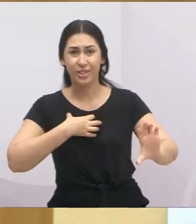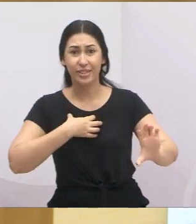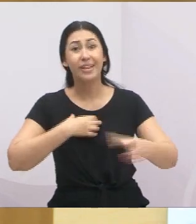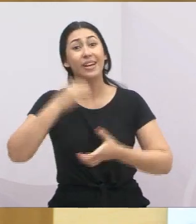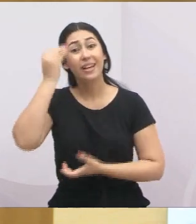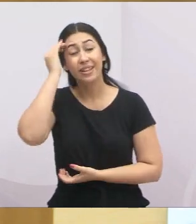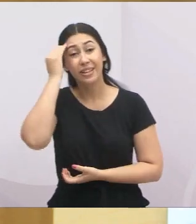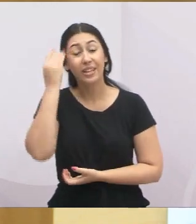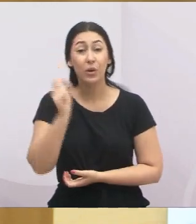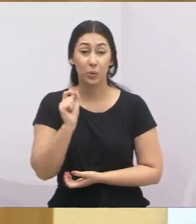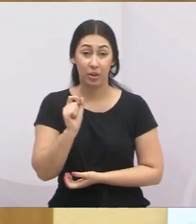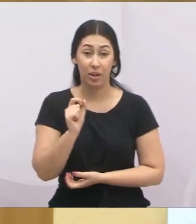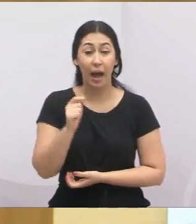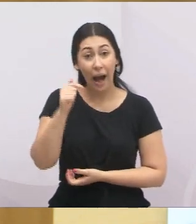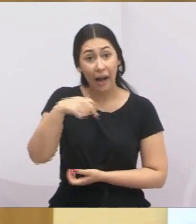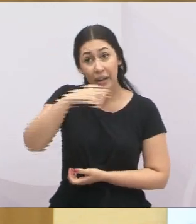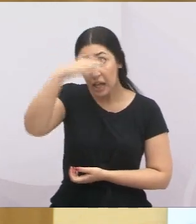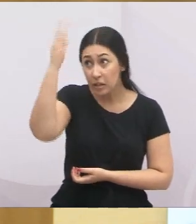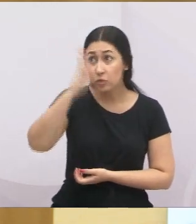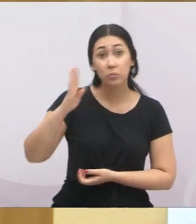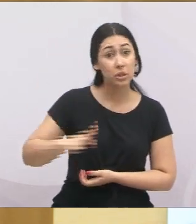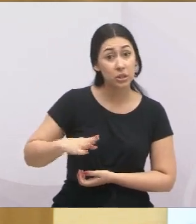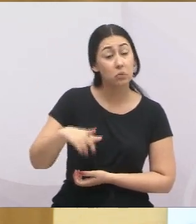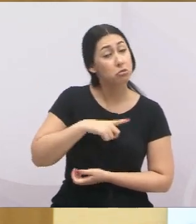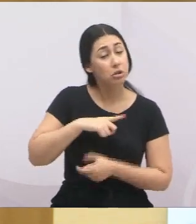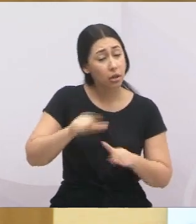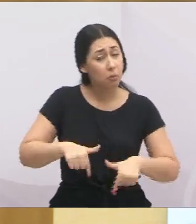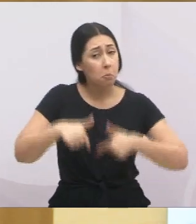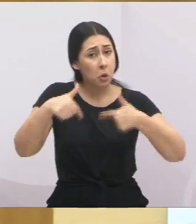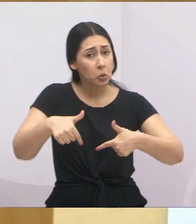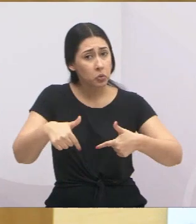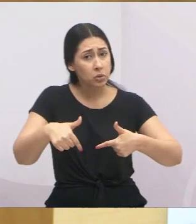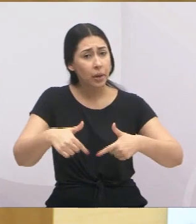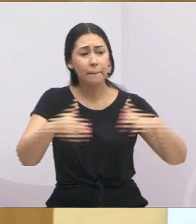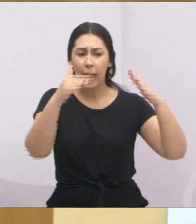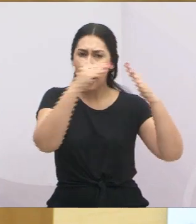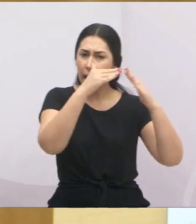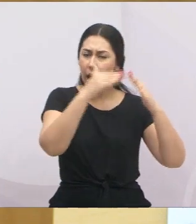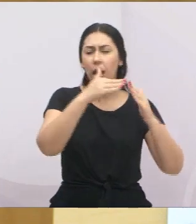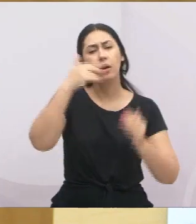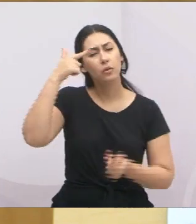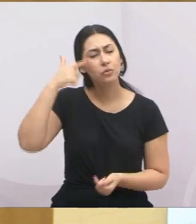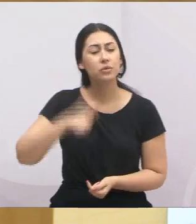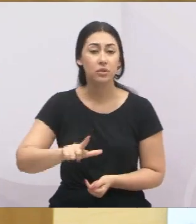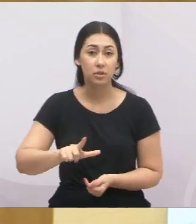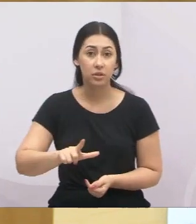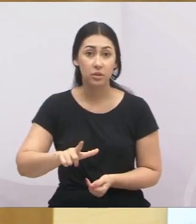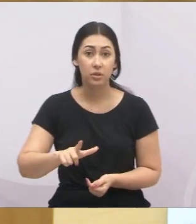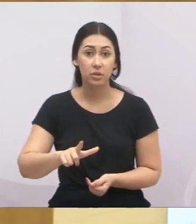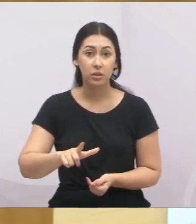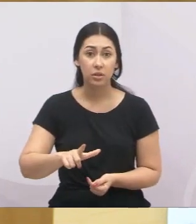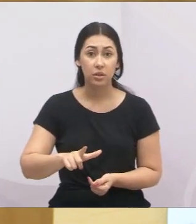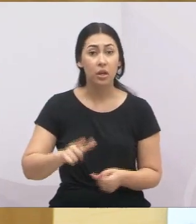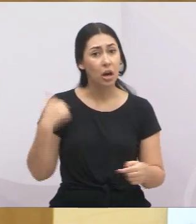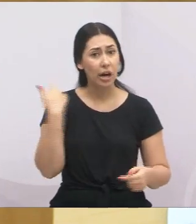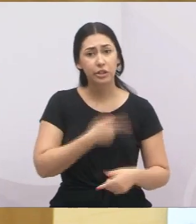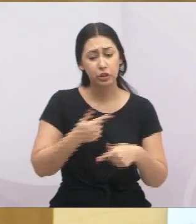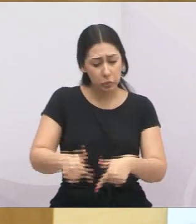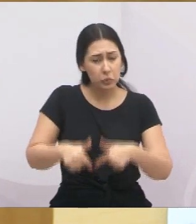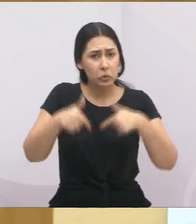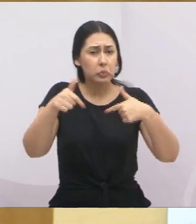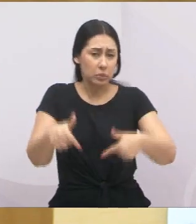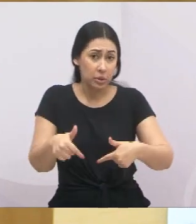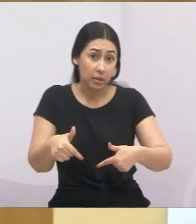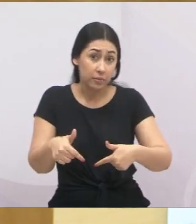existe uma luta por moradia, por melhorias de condições, e é dessa forma que se conseguem as coisas nesse